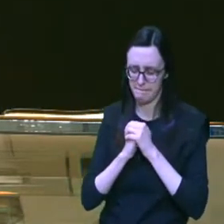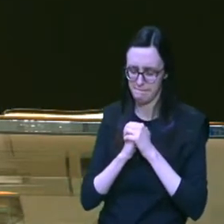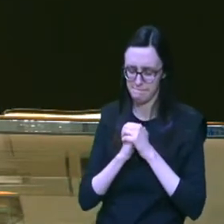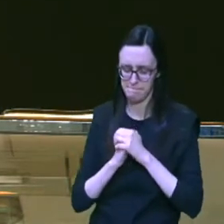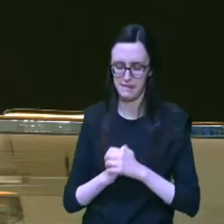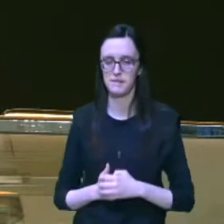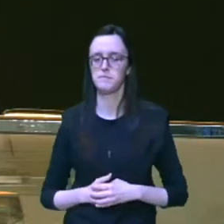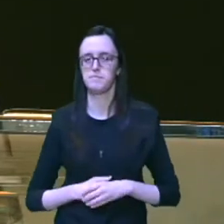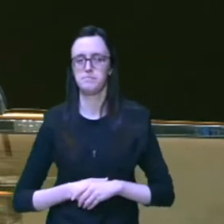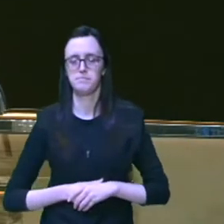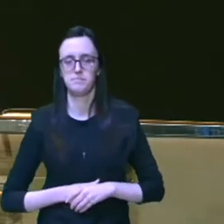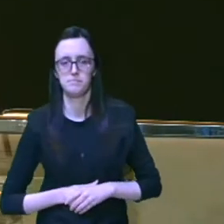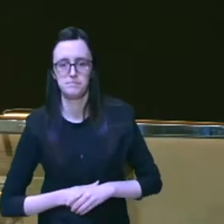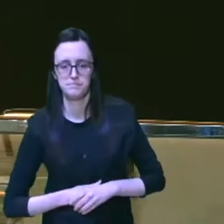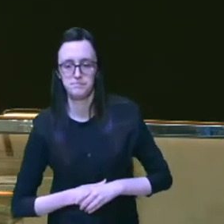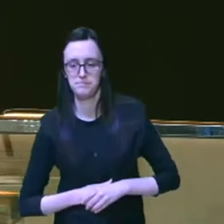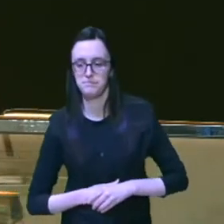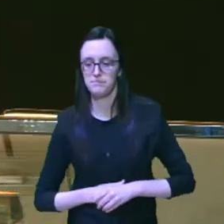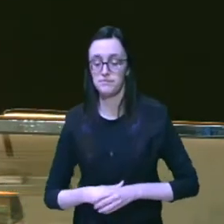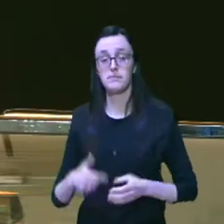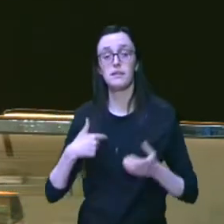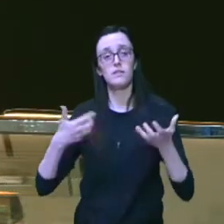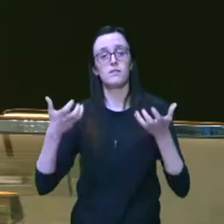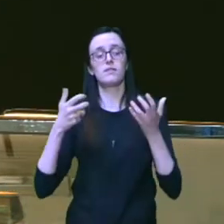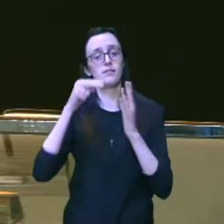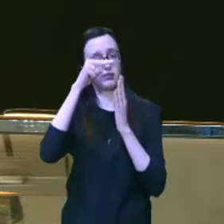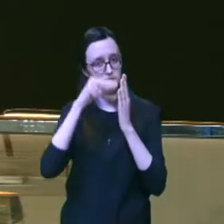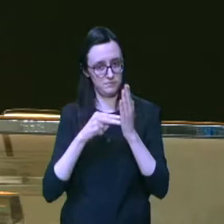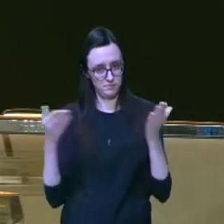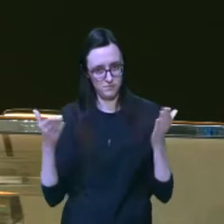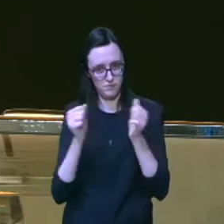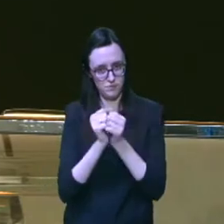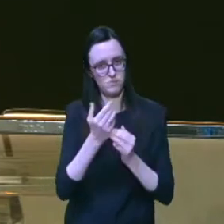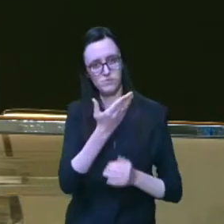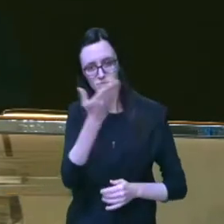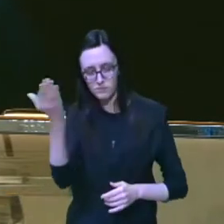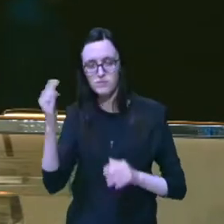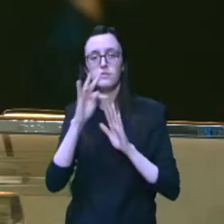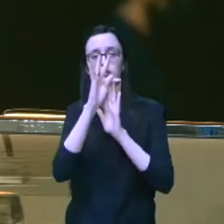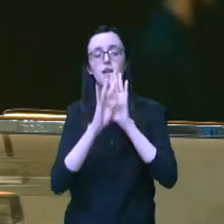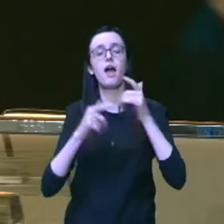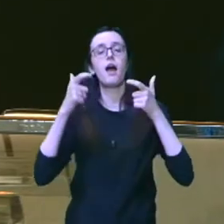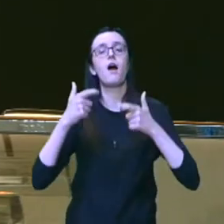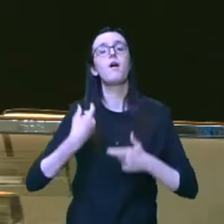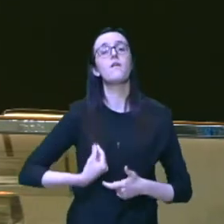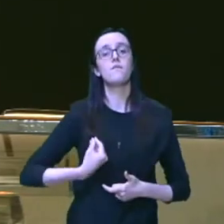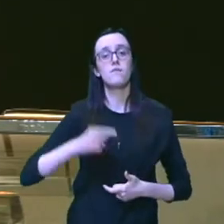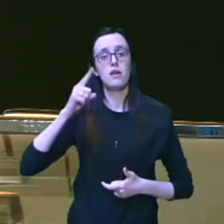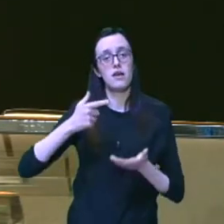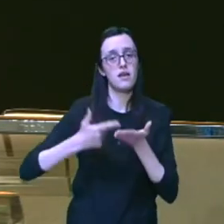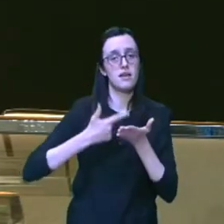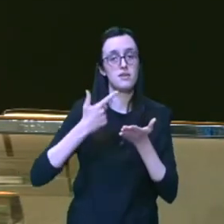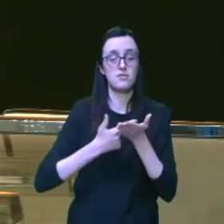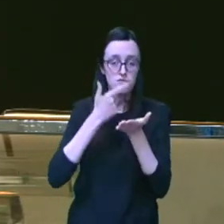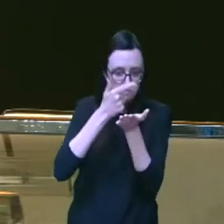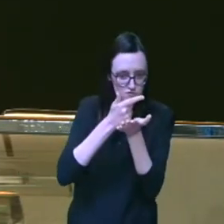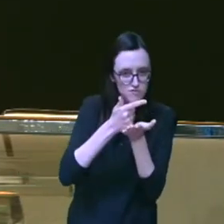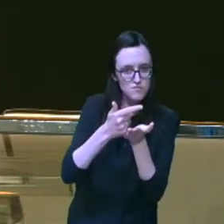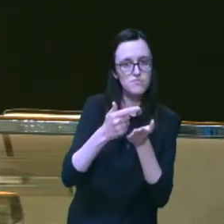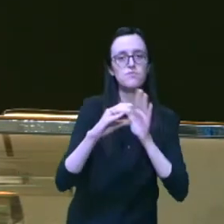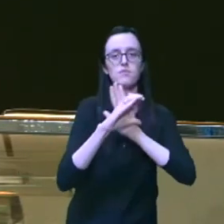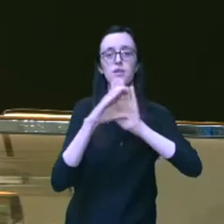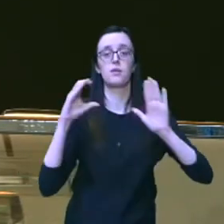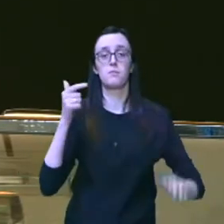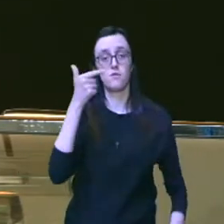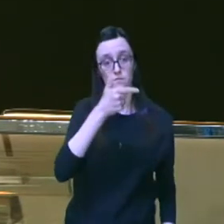e amém quero ler com vocês um texto que está lá no livro de Gênesis capítulo